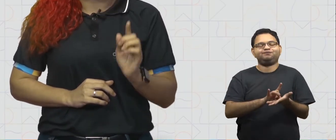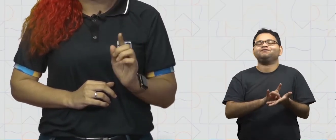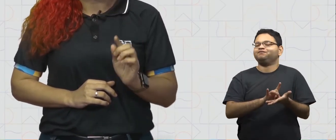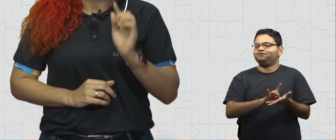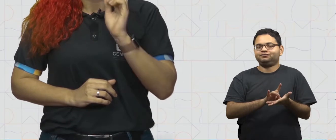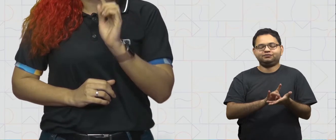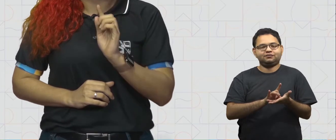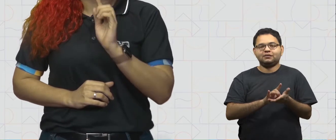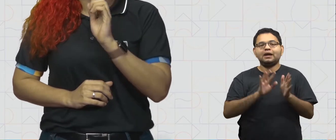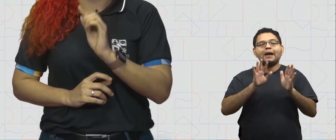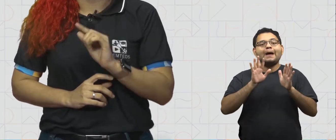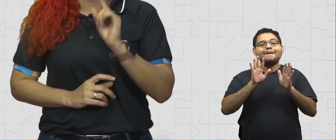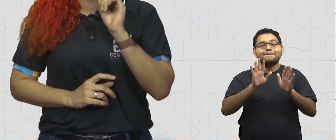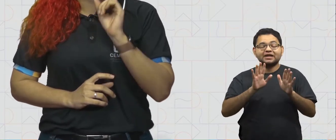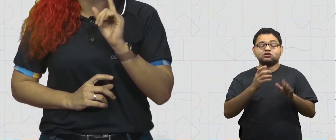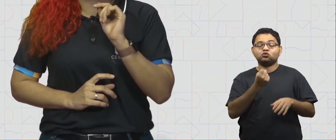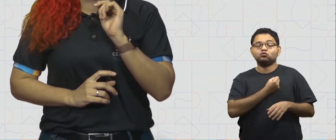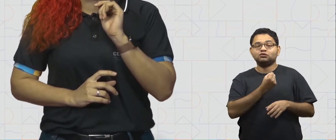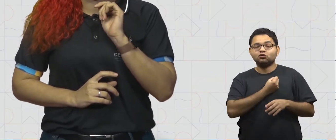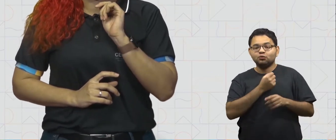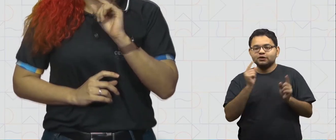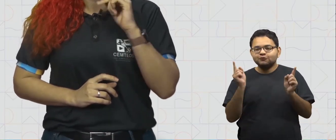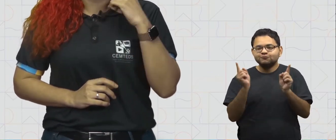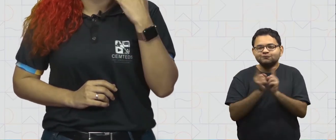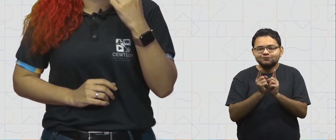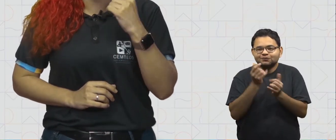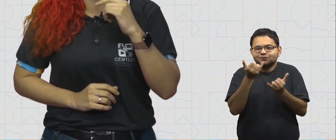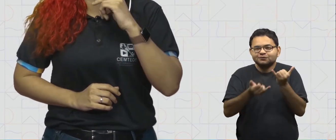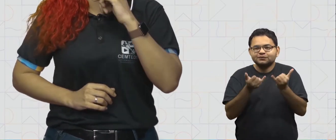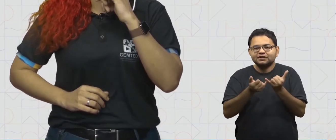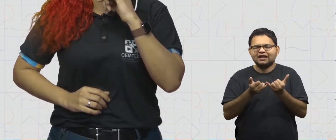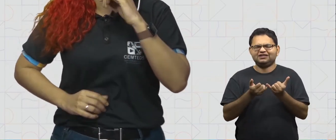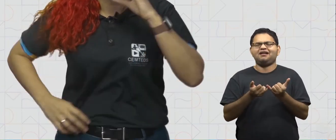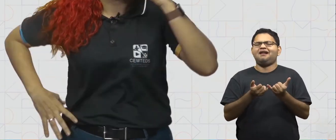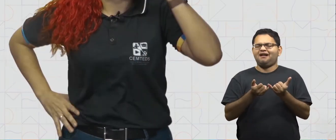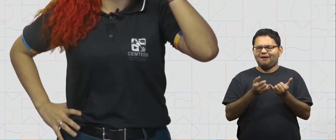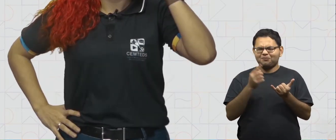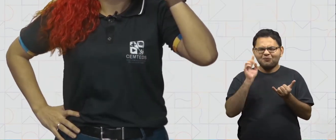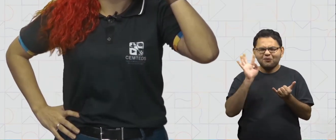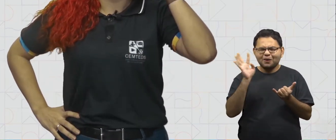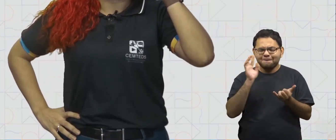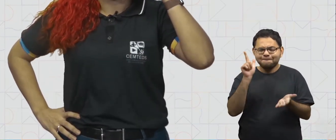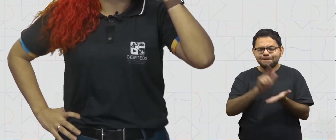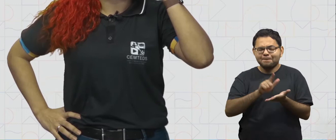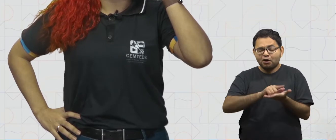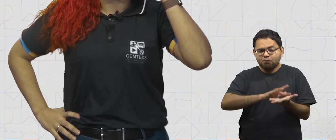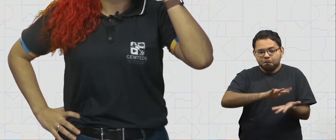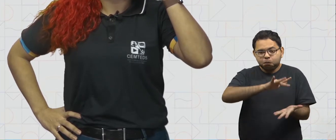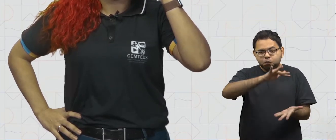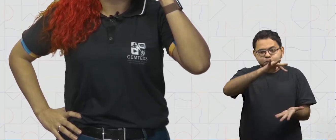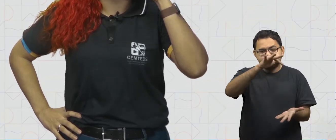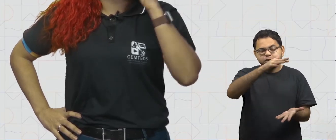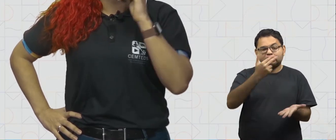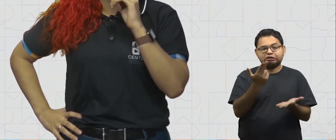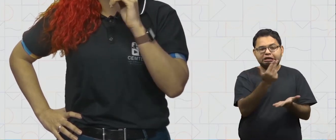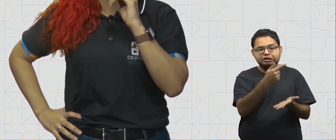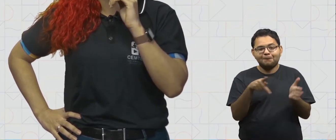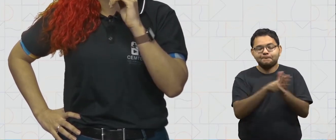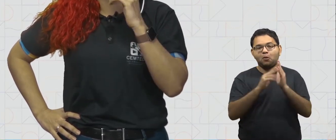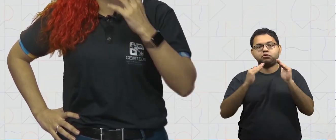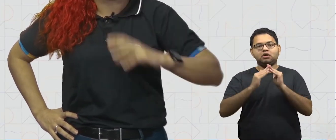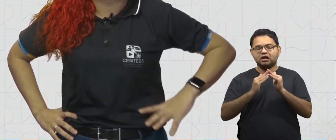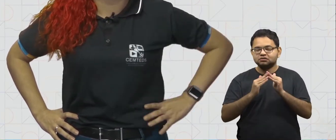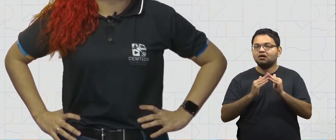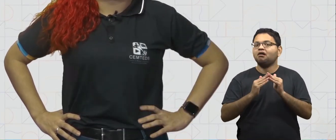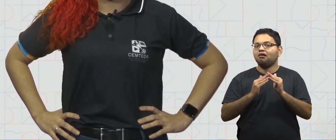e sim com o tamanho em escala. Se não, já pensou? Haja papel para desenharmos uma planta